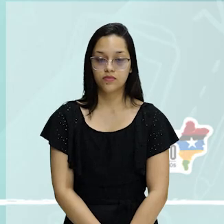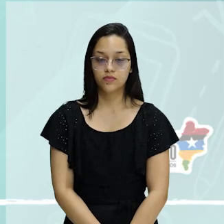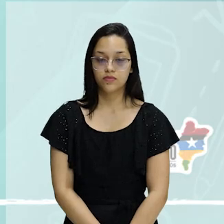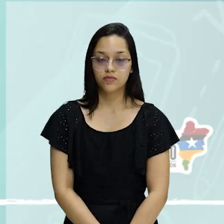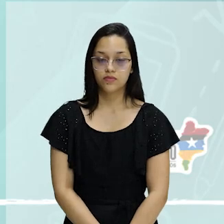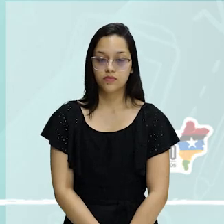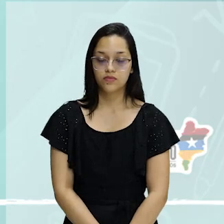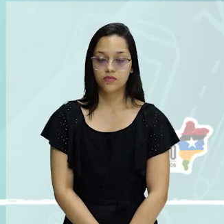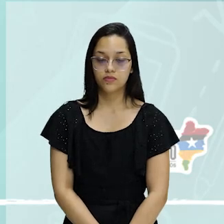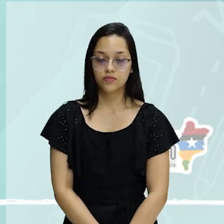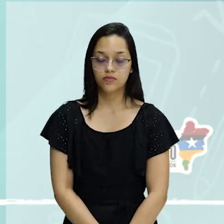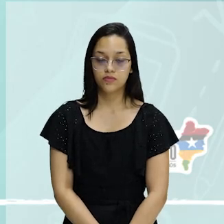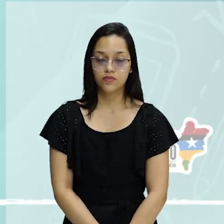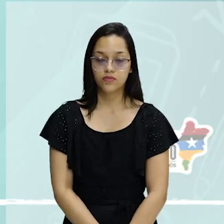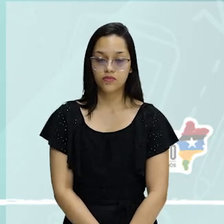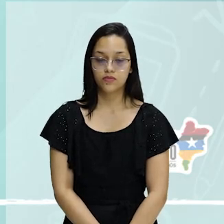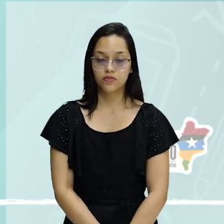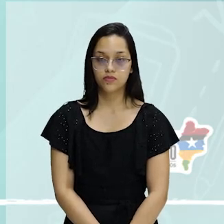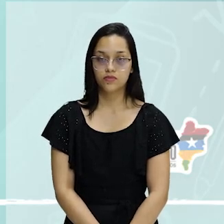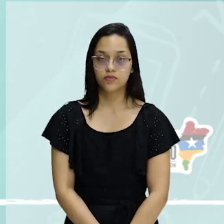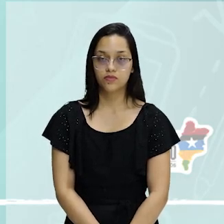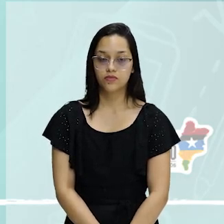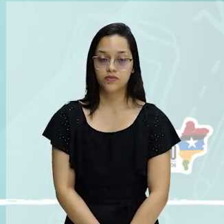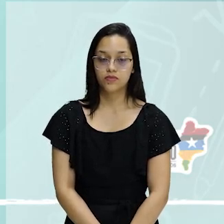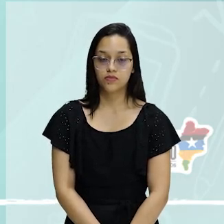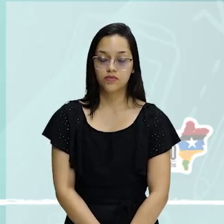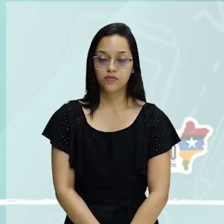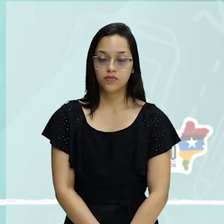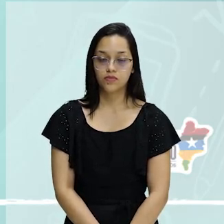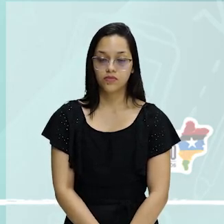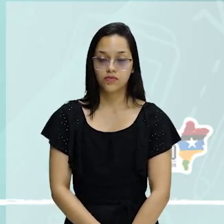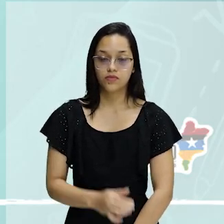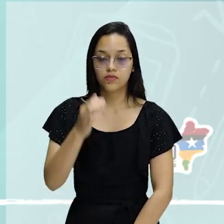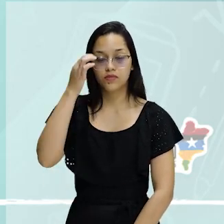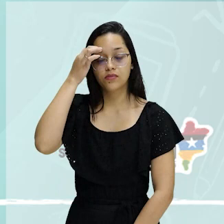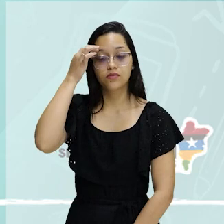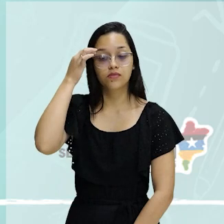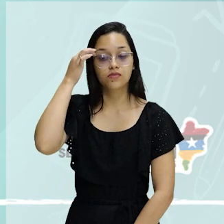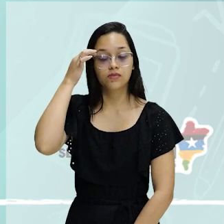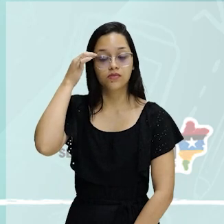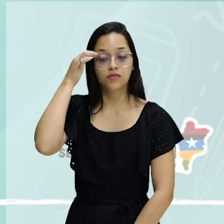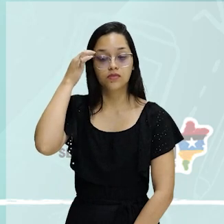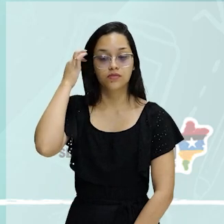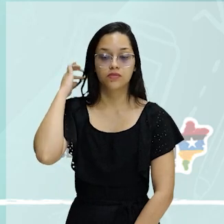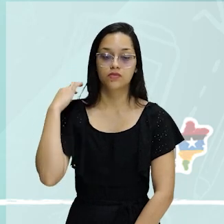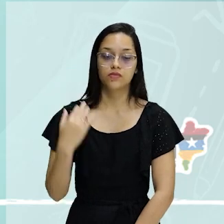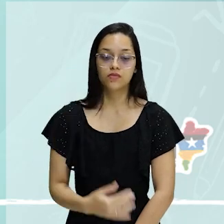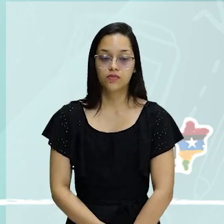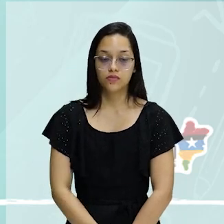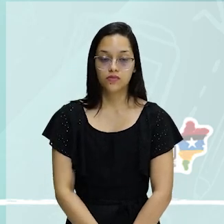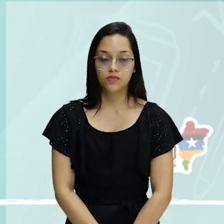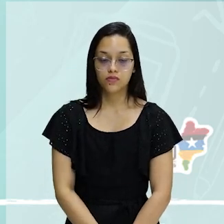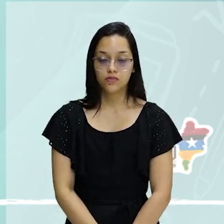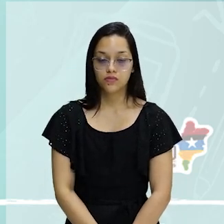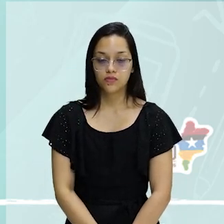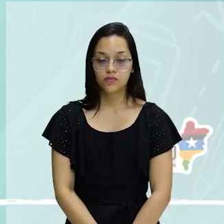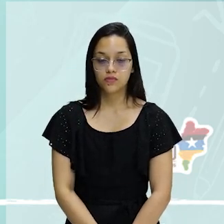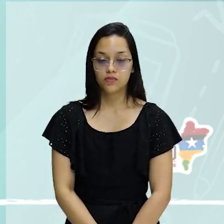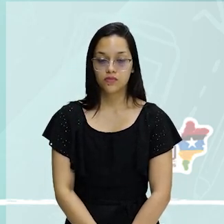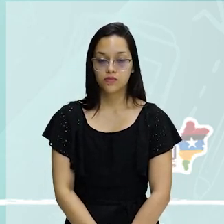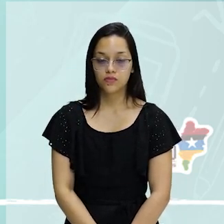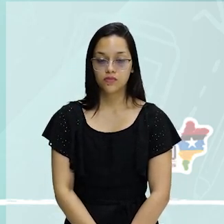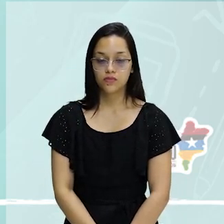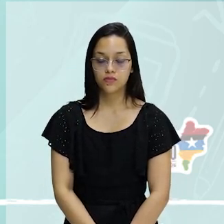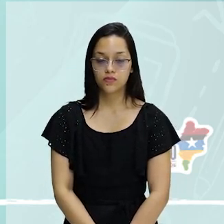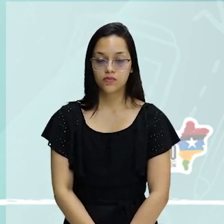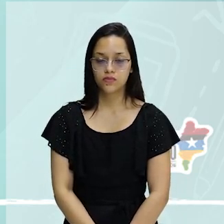É importante considerar o contexto, função, finalidade, porque o gênero textual pode conter mais de um tipo de